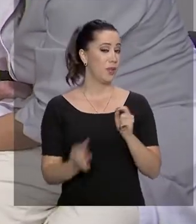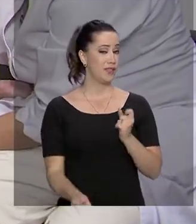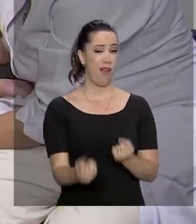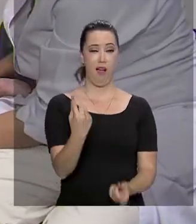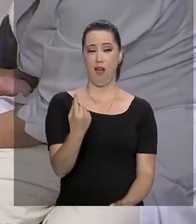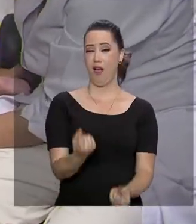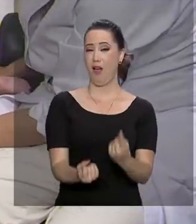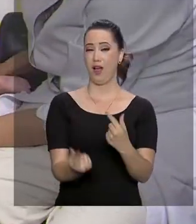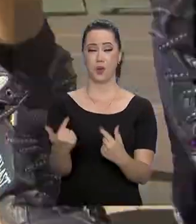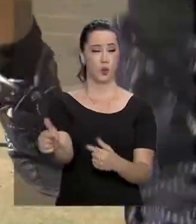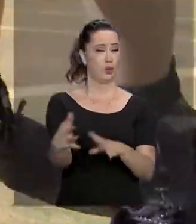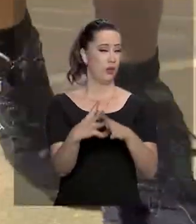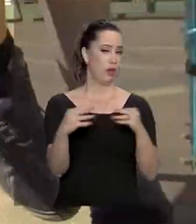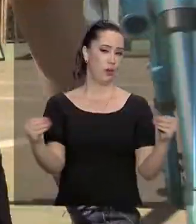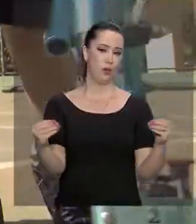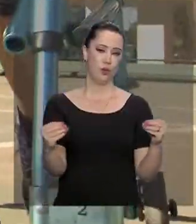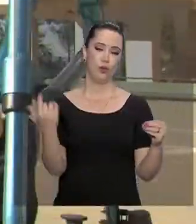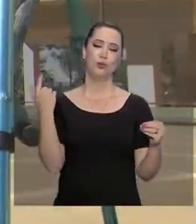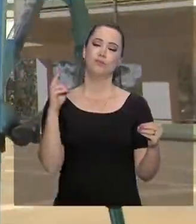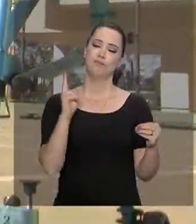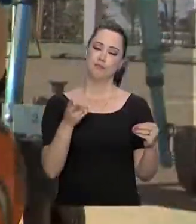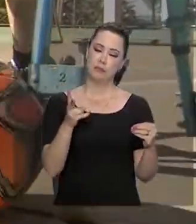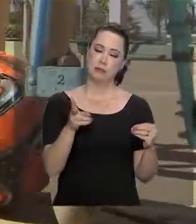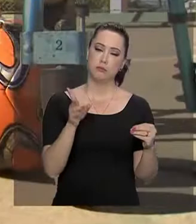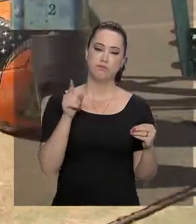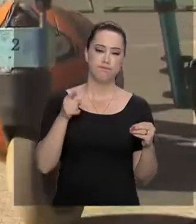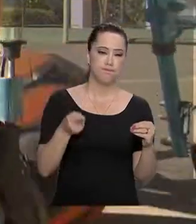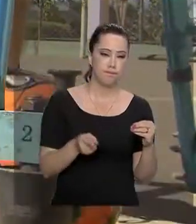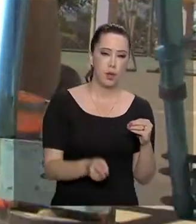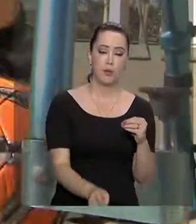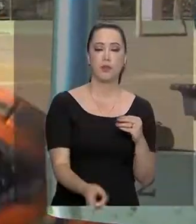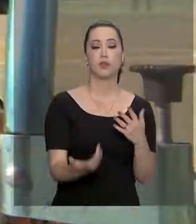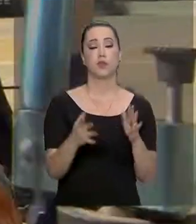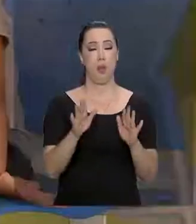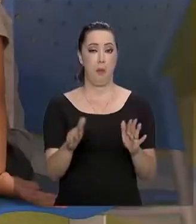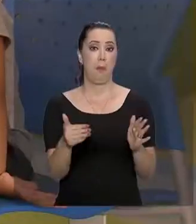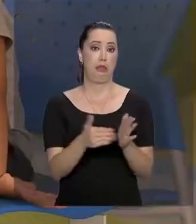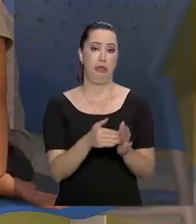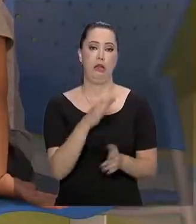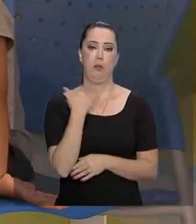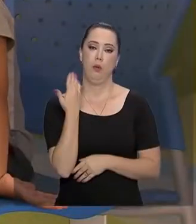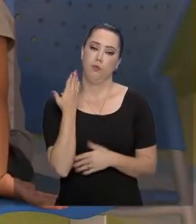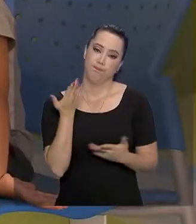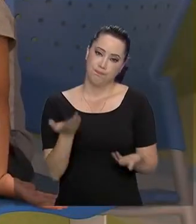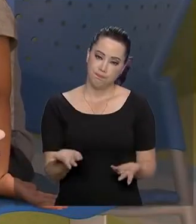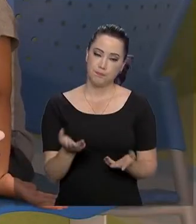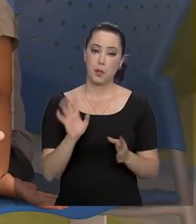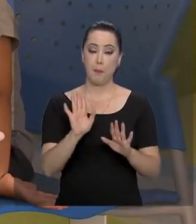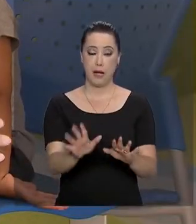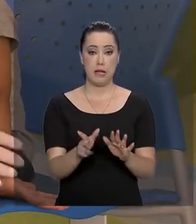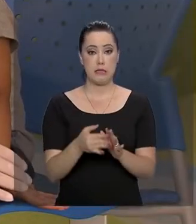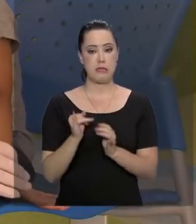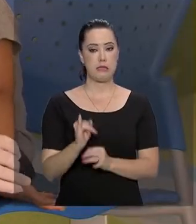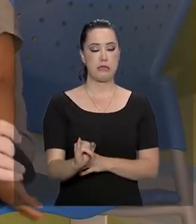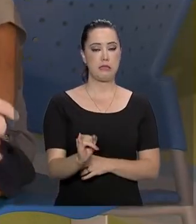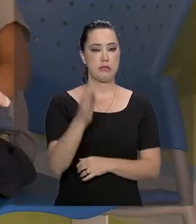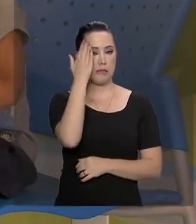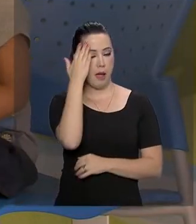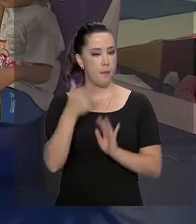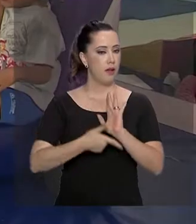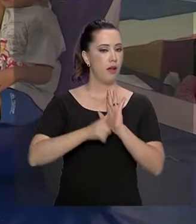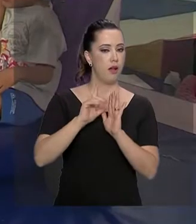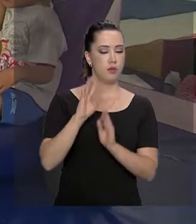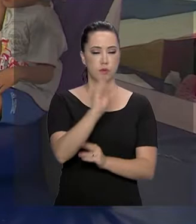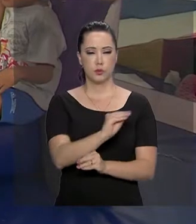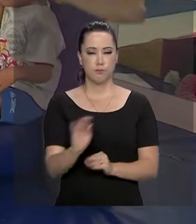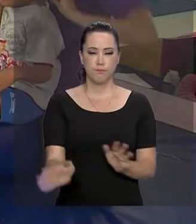crônicas, progressivas e degenerativas e podem levar à morte. Mas o diagnóstico precoce e um tratamento adequado